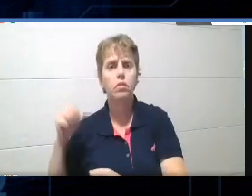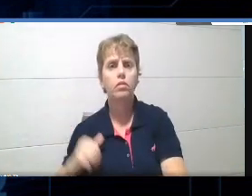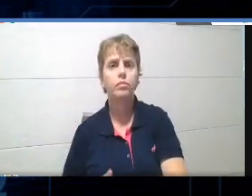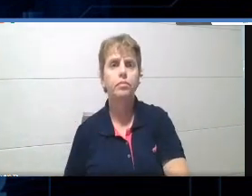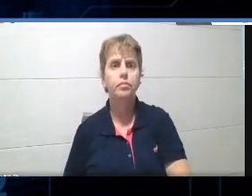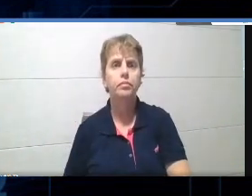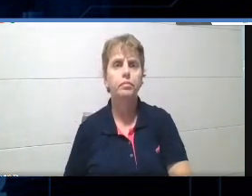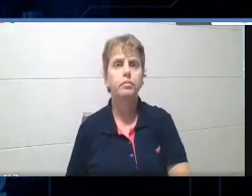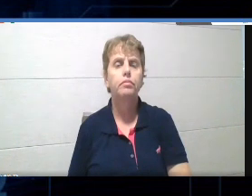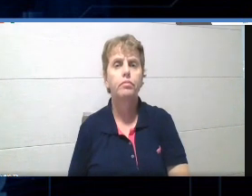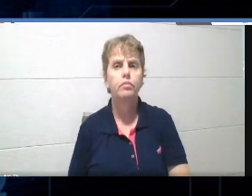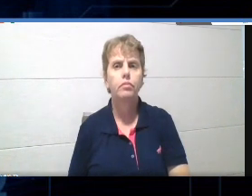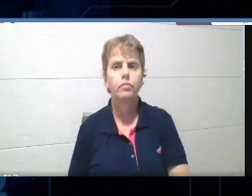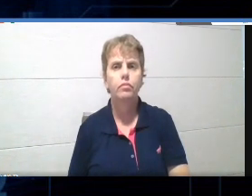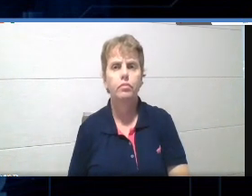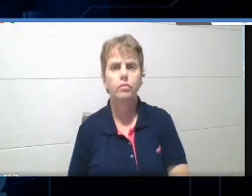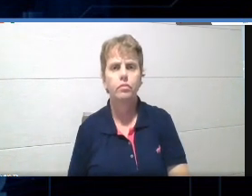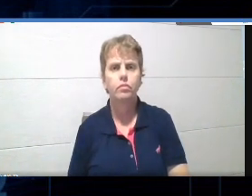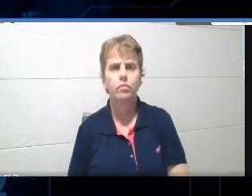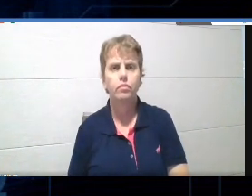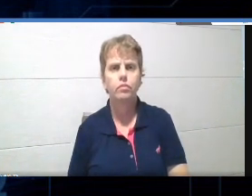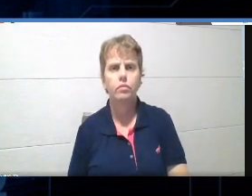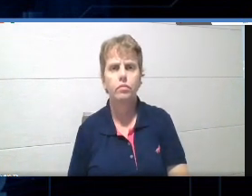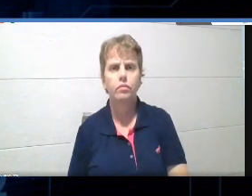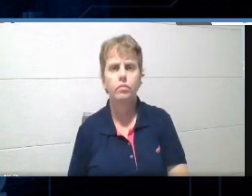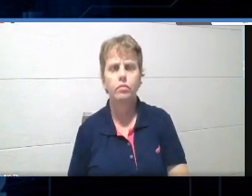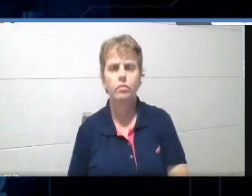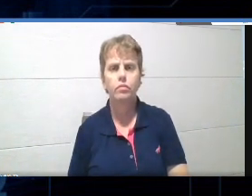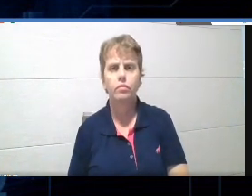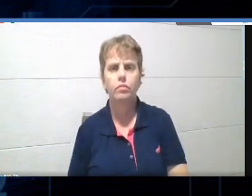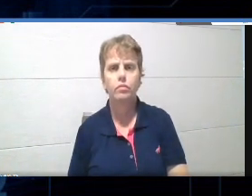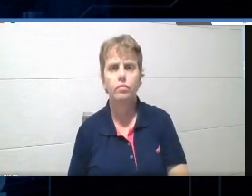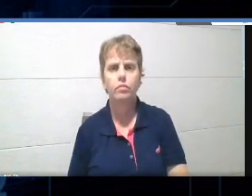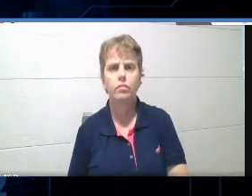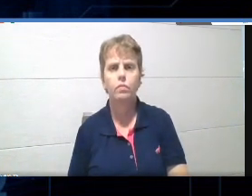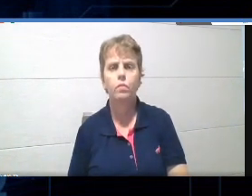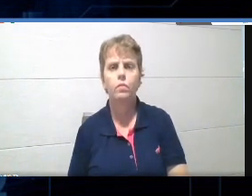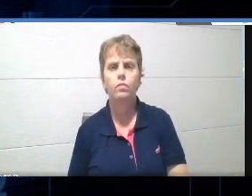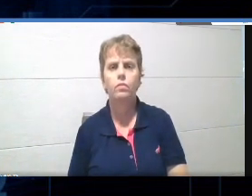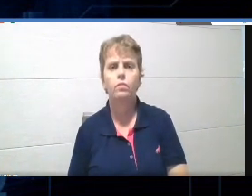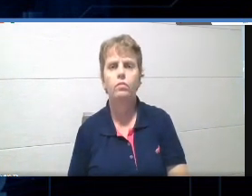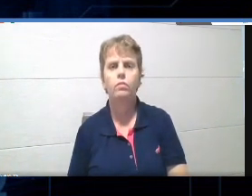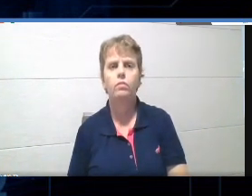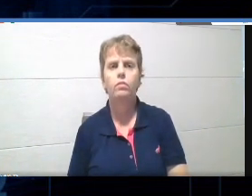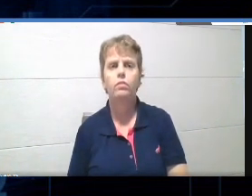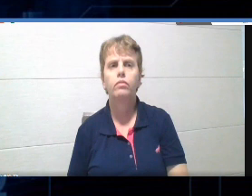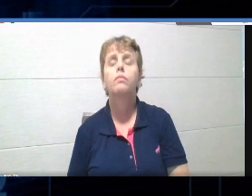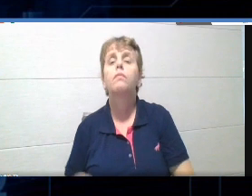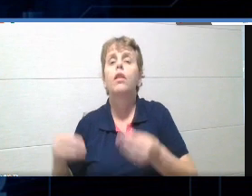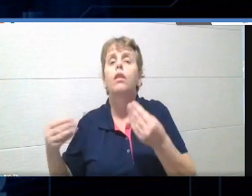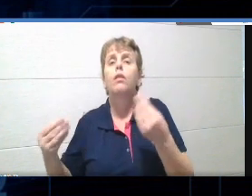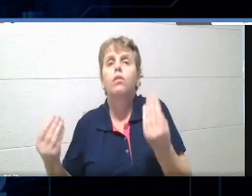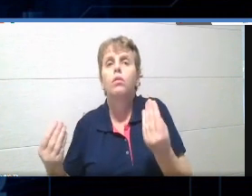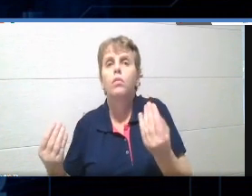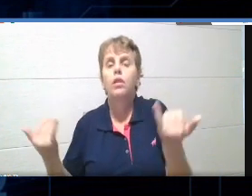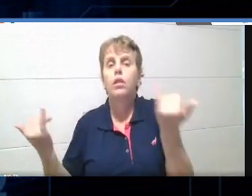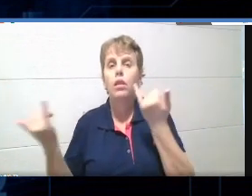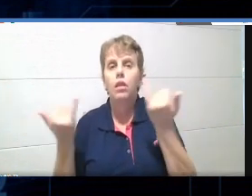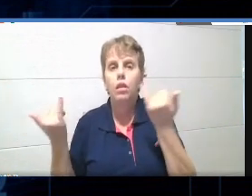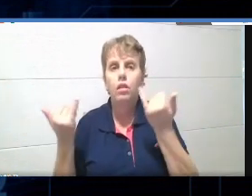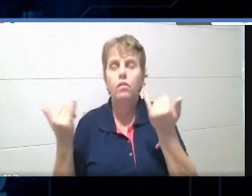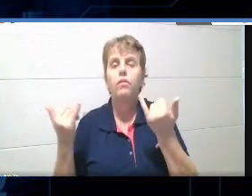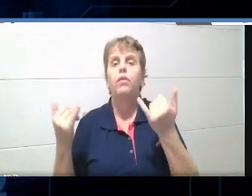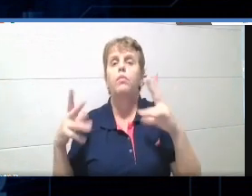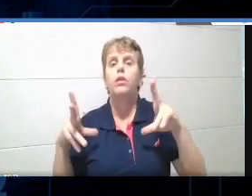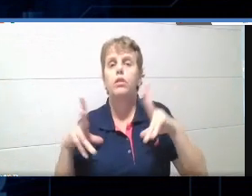Tem uma última pergunta aqui. Em que pé ficam a privacidade e o resguardo de informações pessoais, como a instalação de